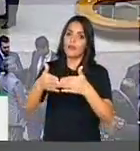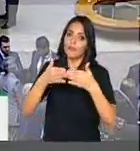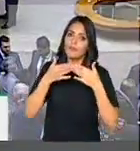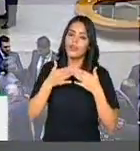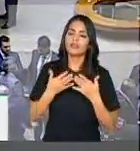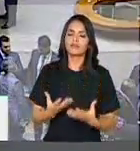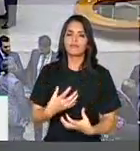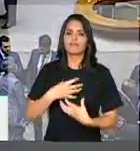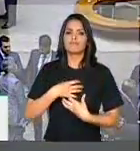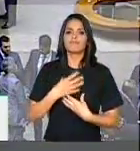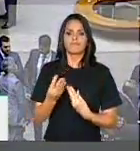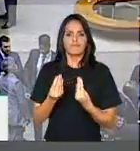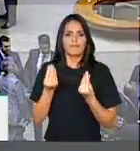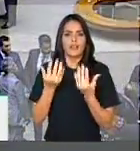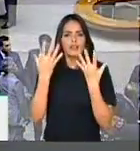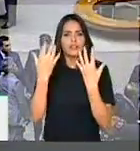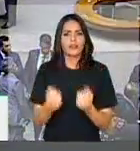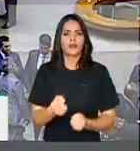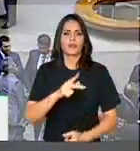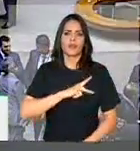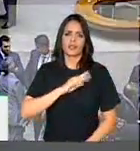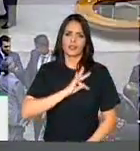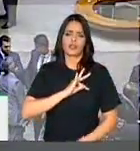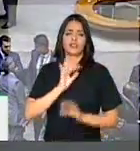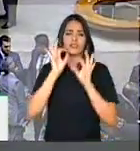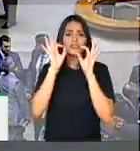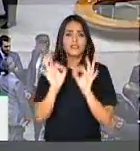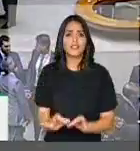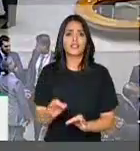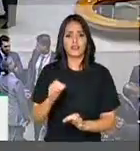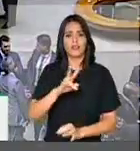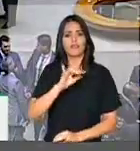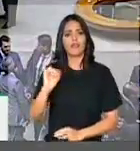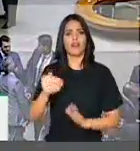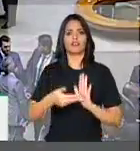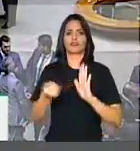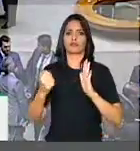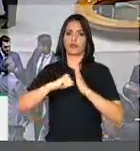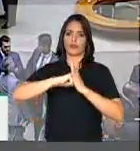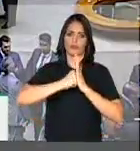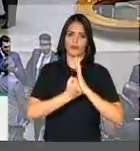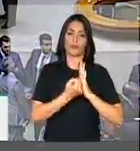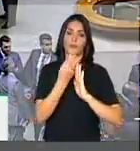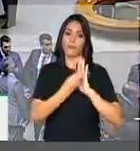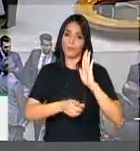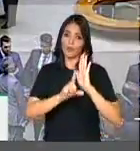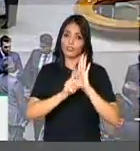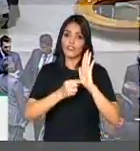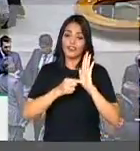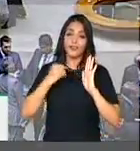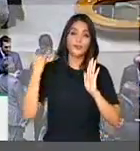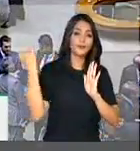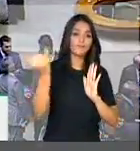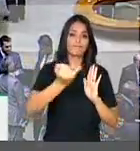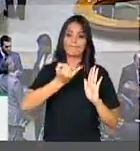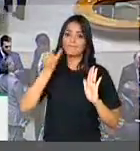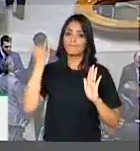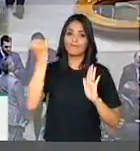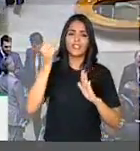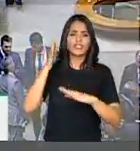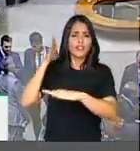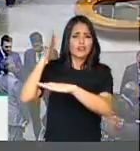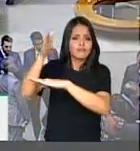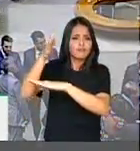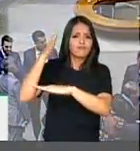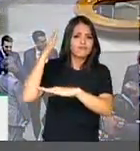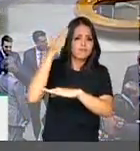Pela sensibilidade do PT, eu tenho certeza que daqui a pouco eles vão tirar essa obstrução, esse projeto é importante. Nós já andamos